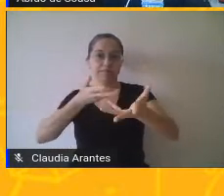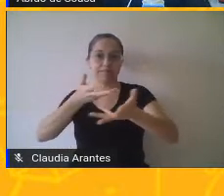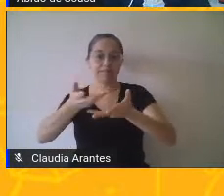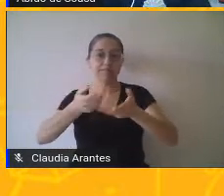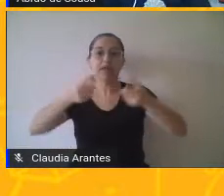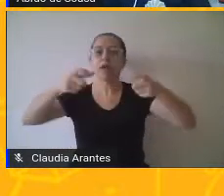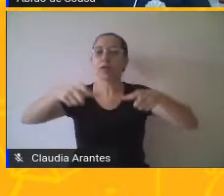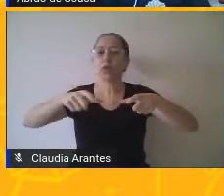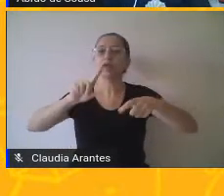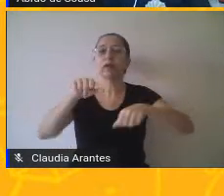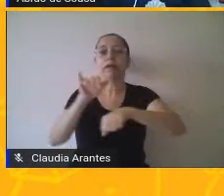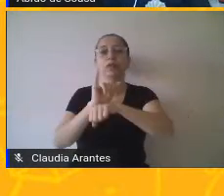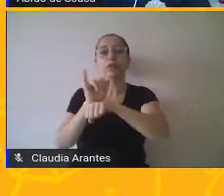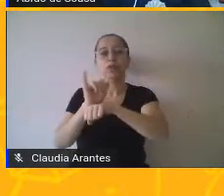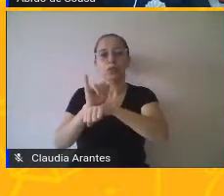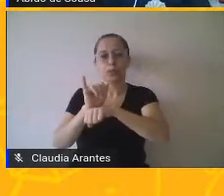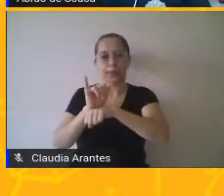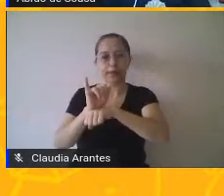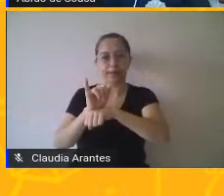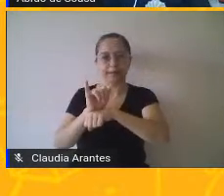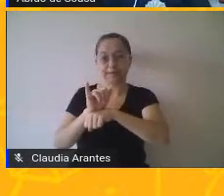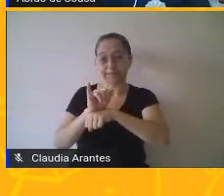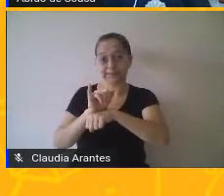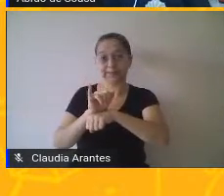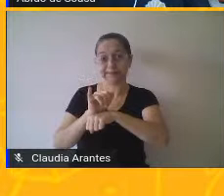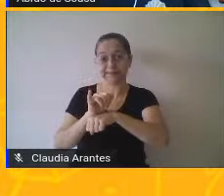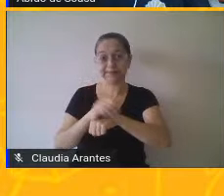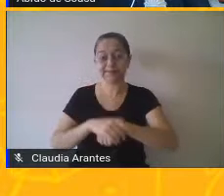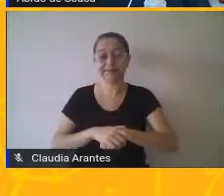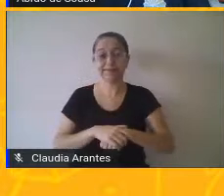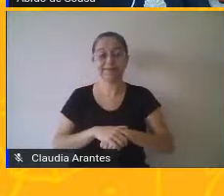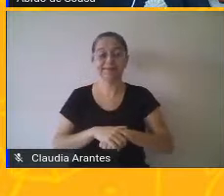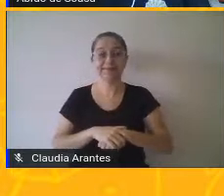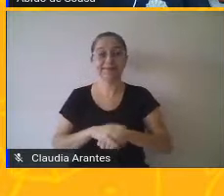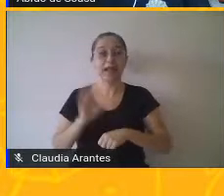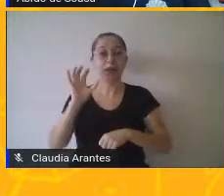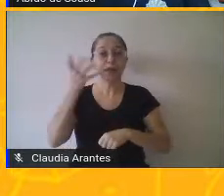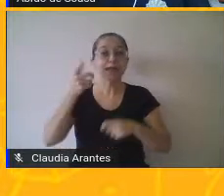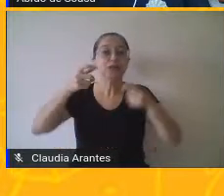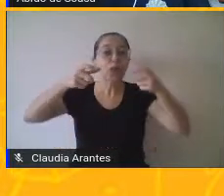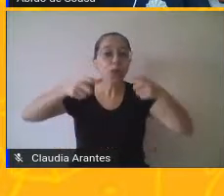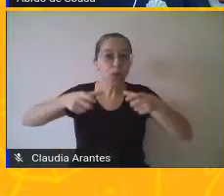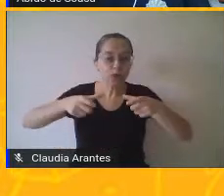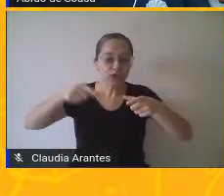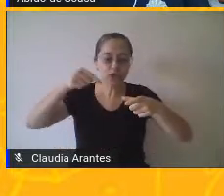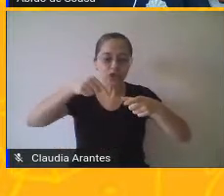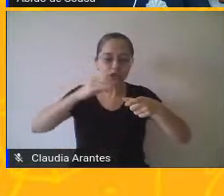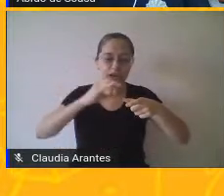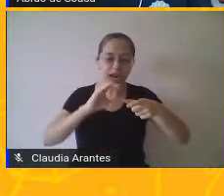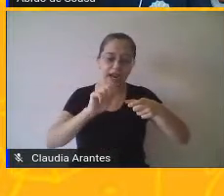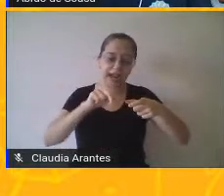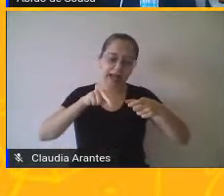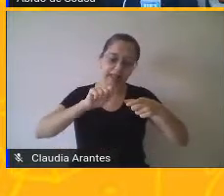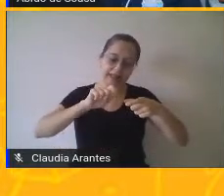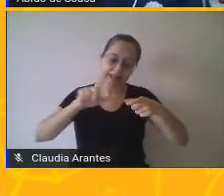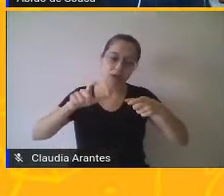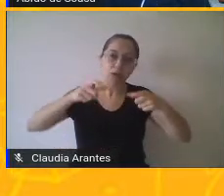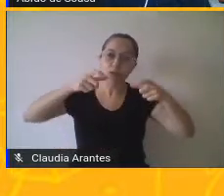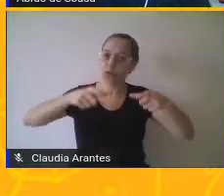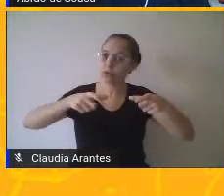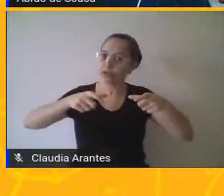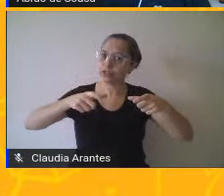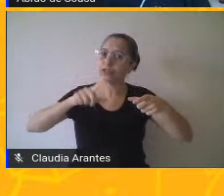que são os interlocutores, acontece por meio desse canal YouTube. Mas nós temos